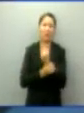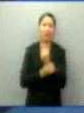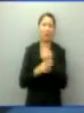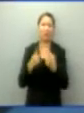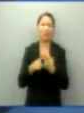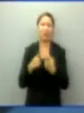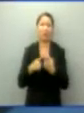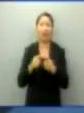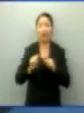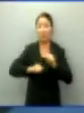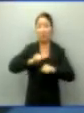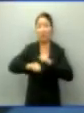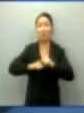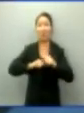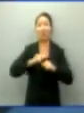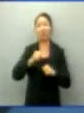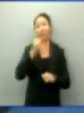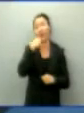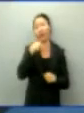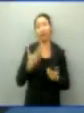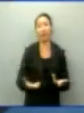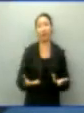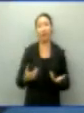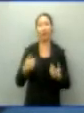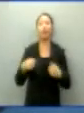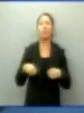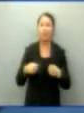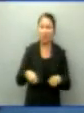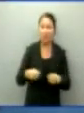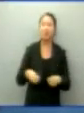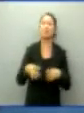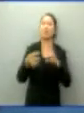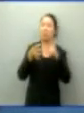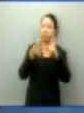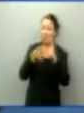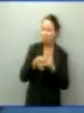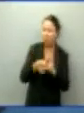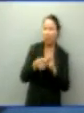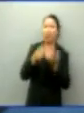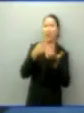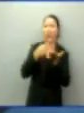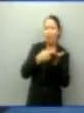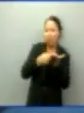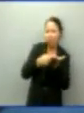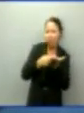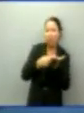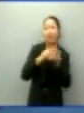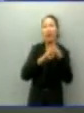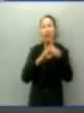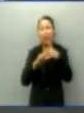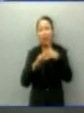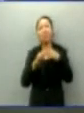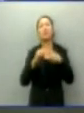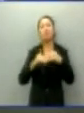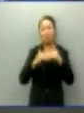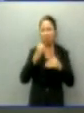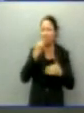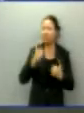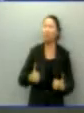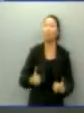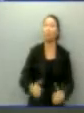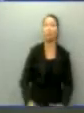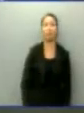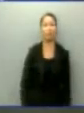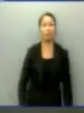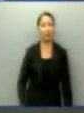coordenada, mal cuidada. Eu defendo que a parceria de política público-privada devem vir, sim, para o estado de Mato Grosso. O candidato José Roberto,